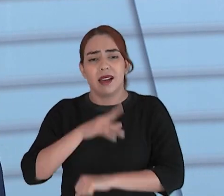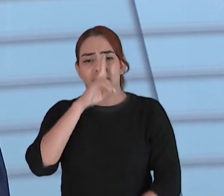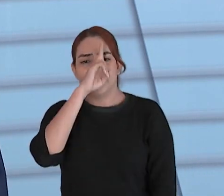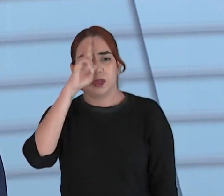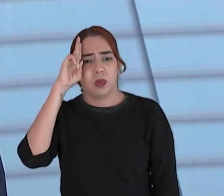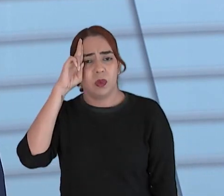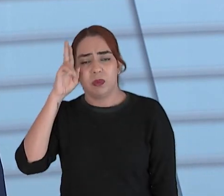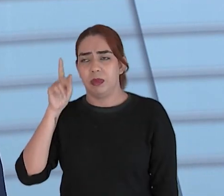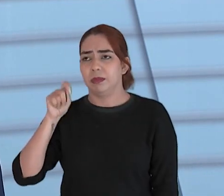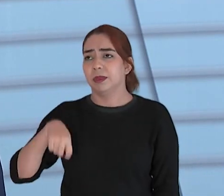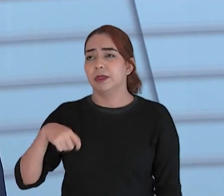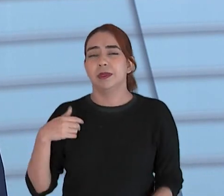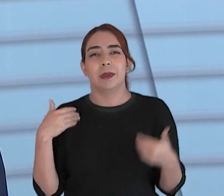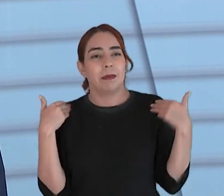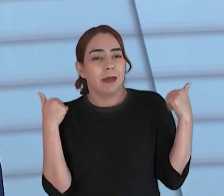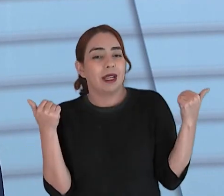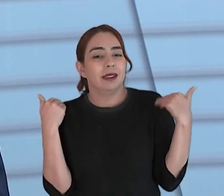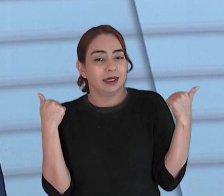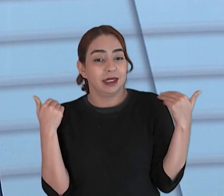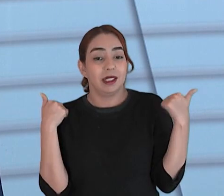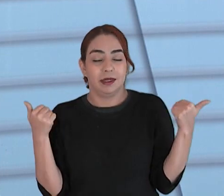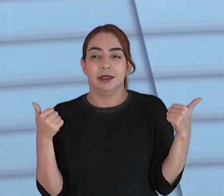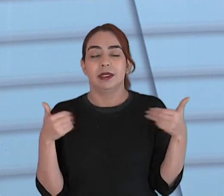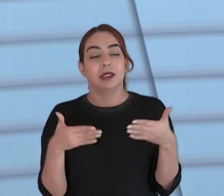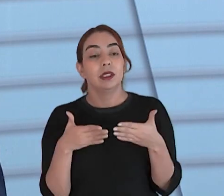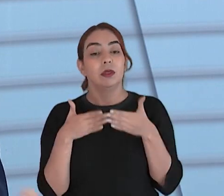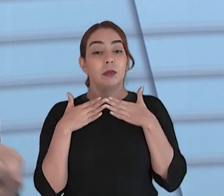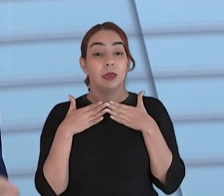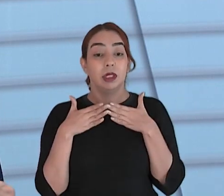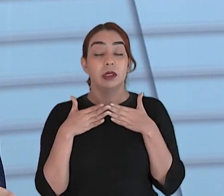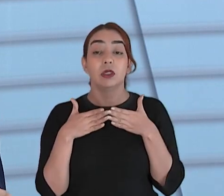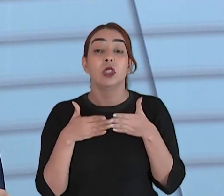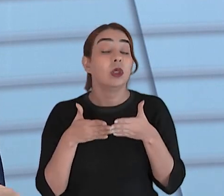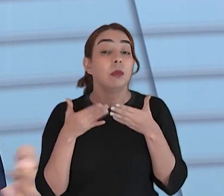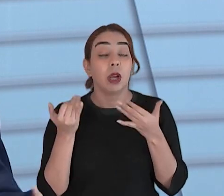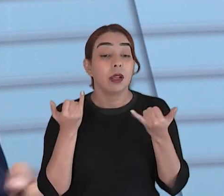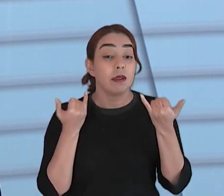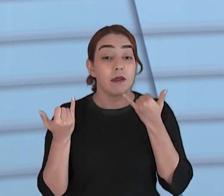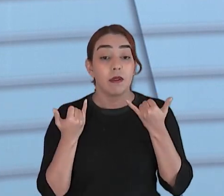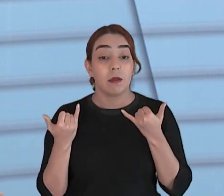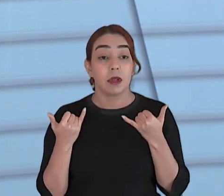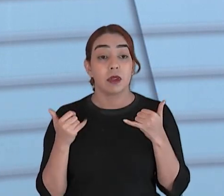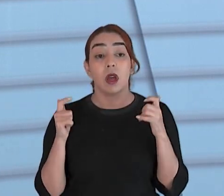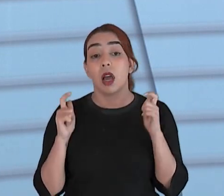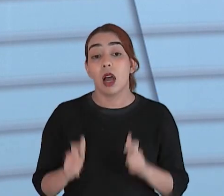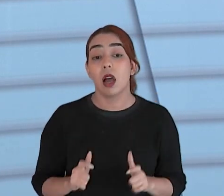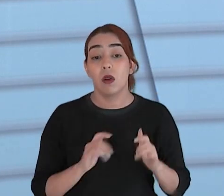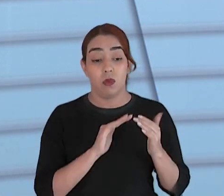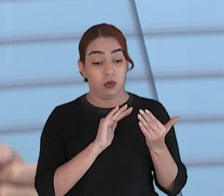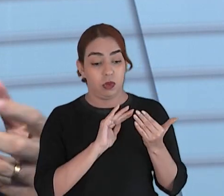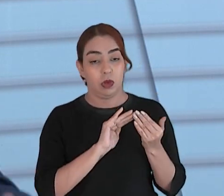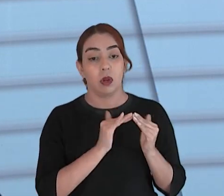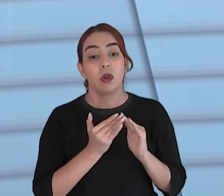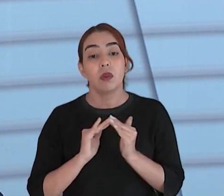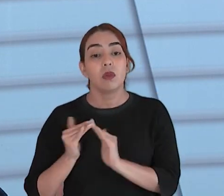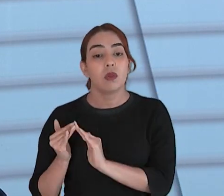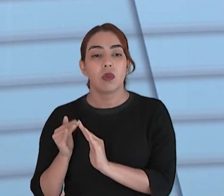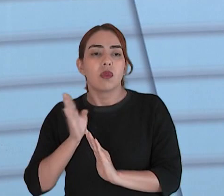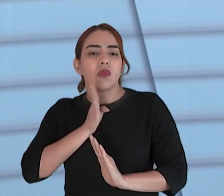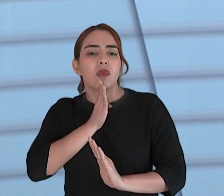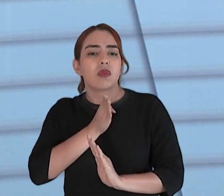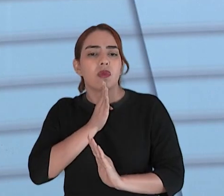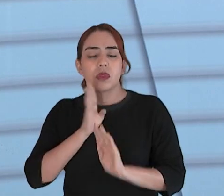transporte para fazer algum passeio eu peço assim rapaz me diga aqui onde é a periferia que eu quero conhecer